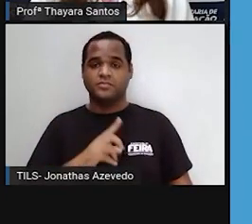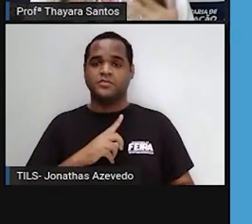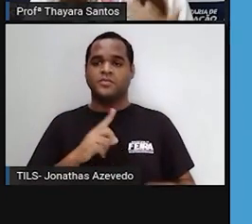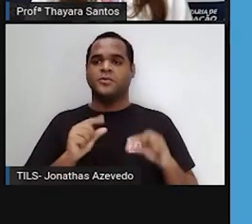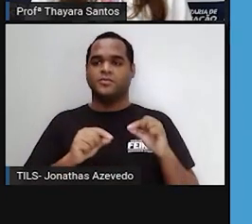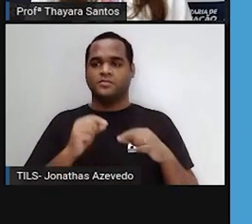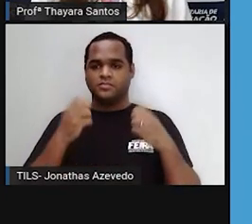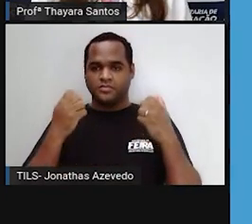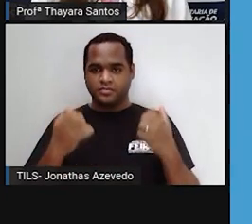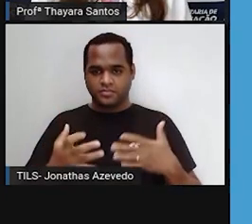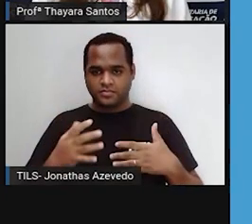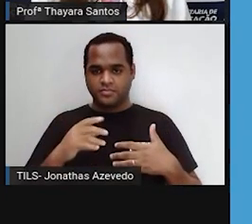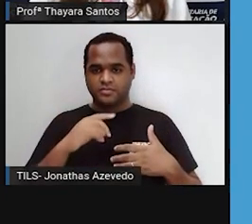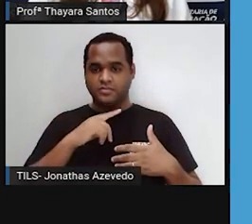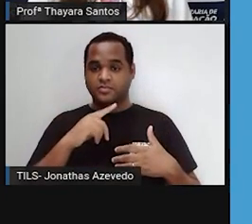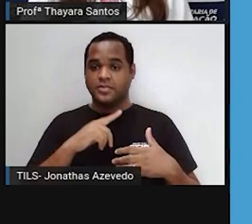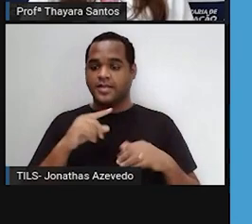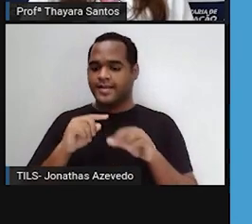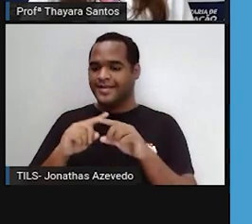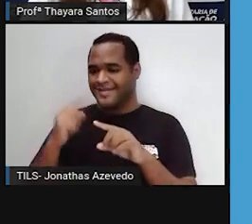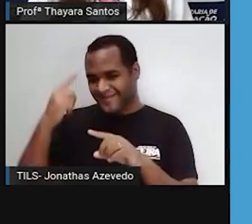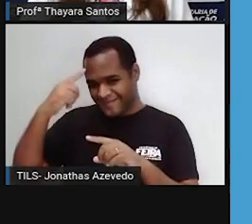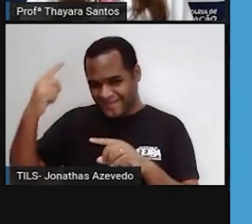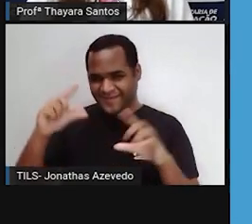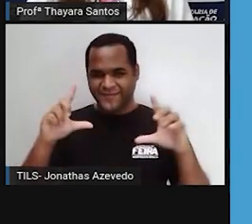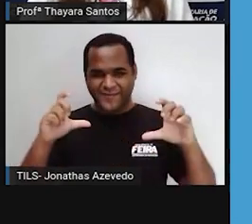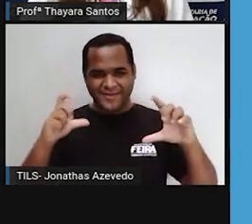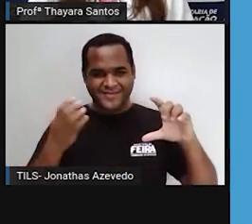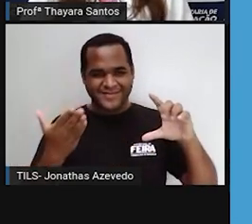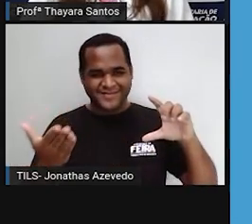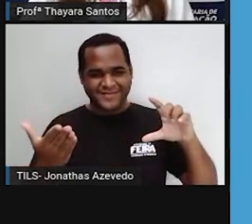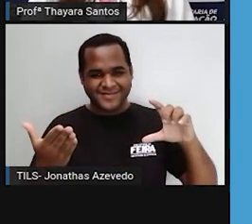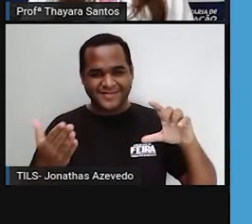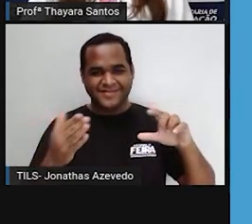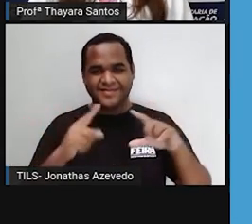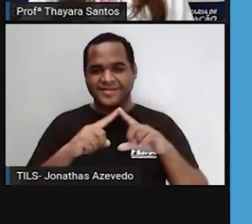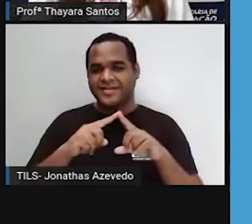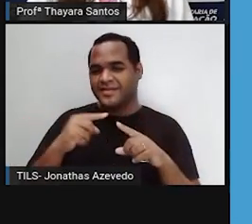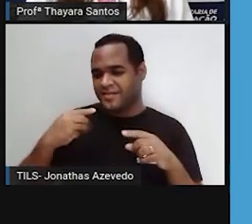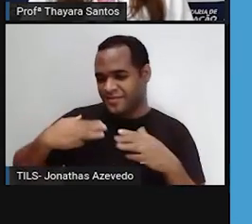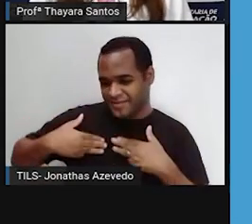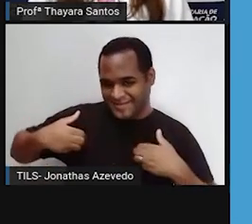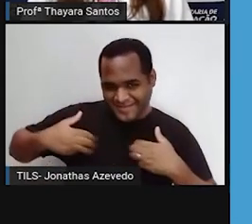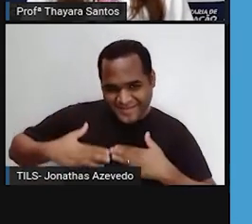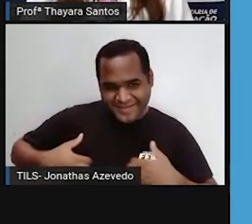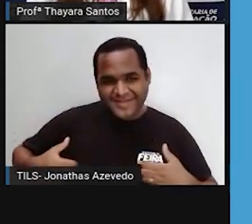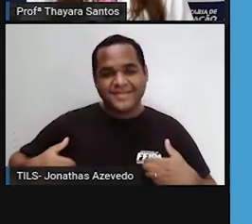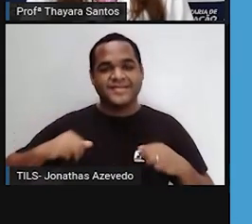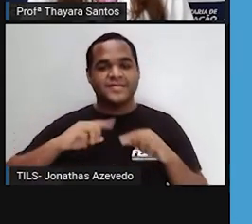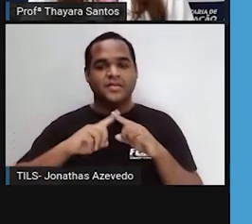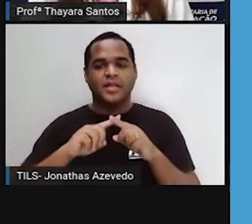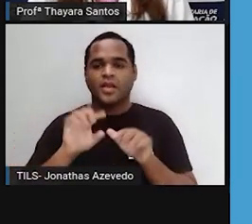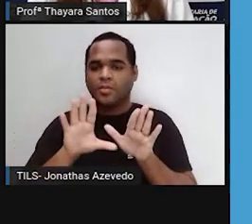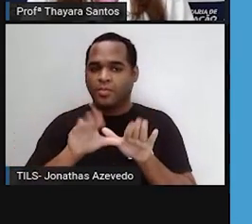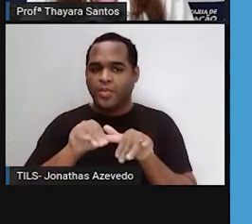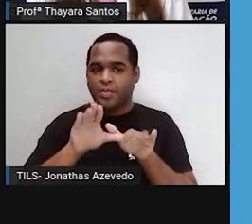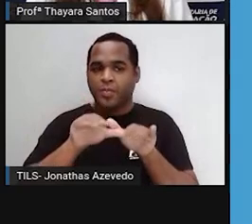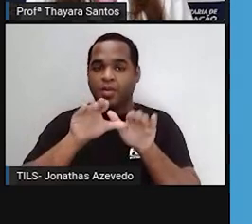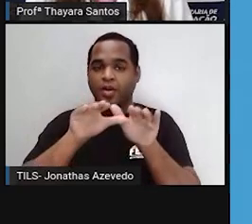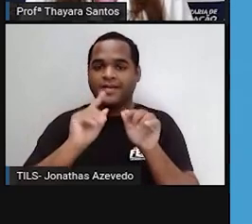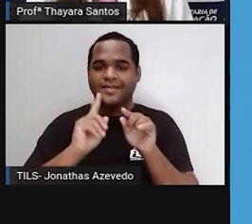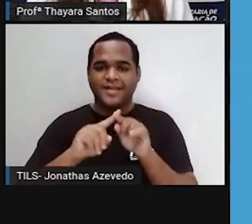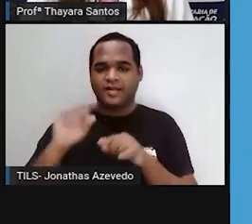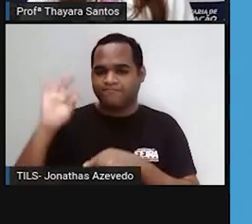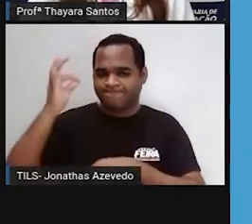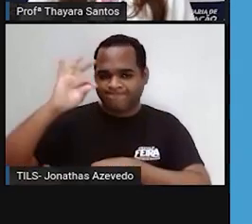Coloquei essa imagem aí pra vocês, ó. Então, a gente tem aqui um tigre, a gente tem a borboleta, a gente tem as